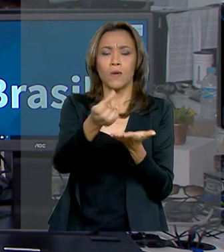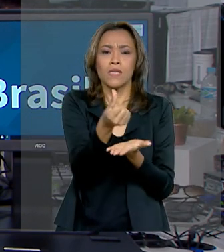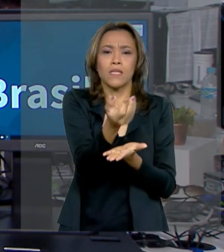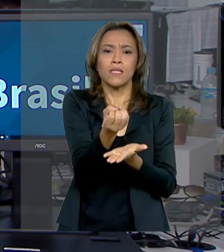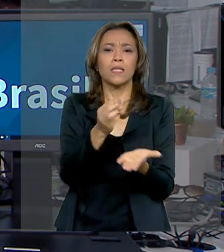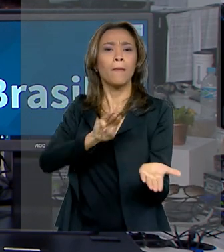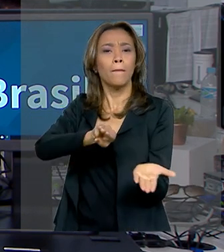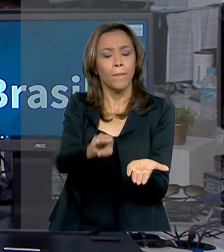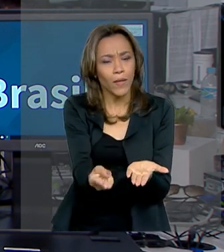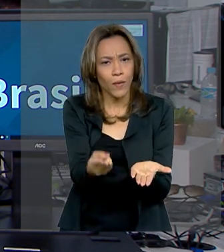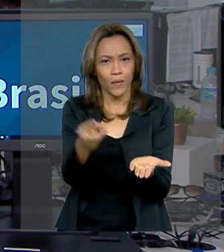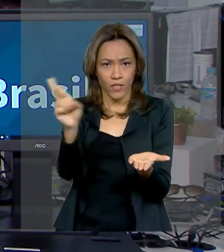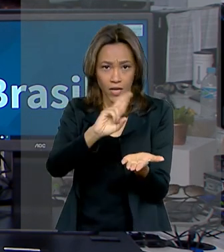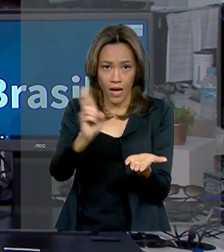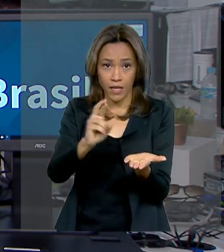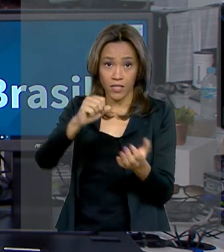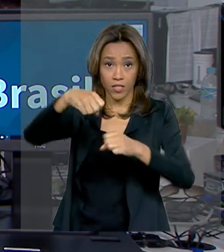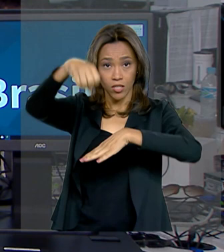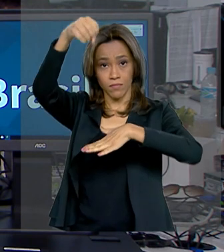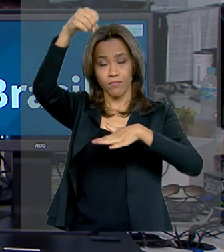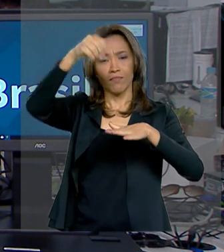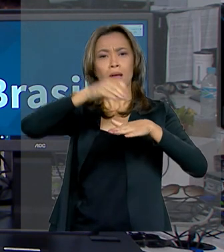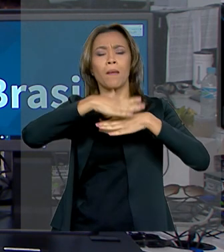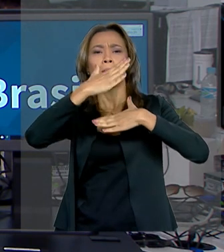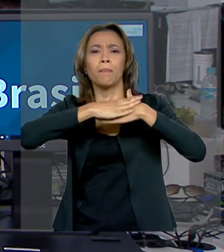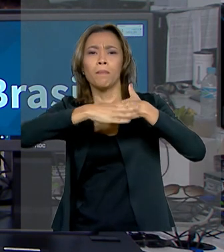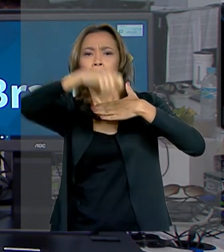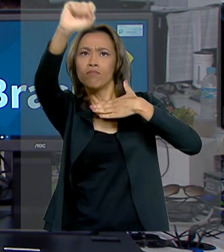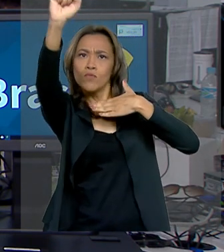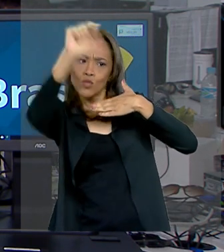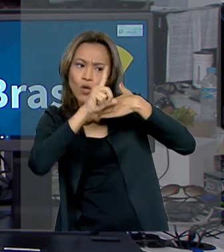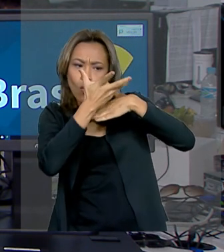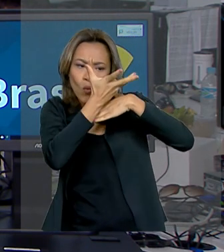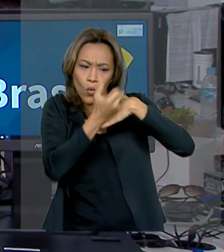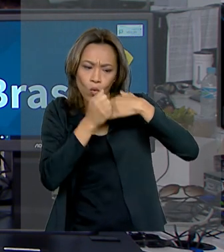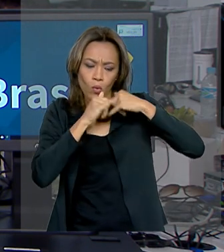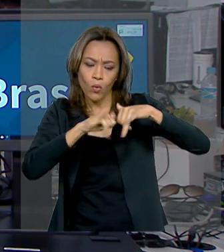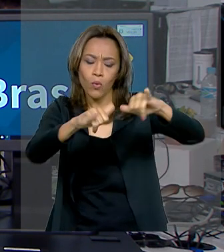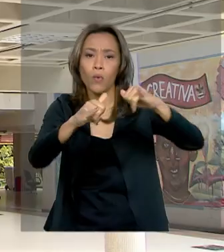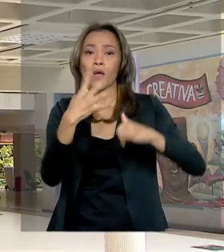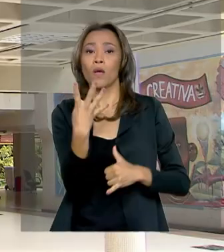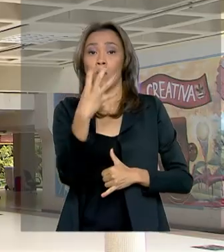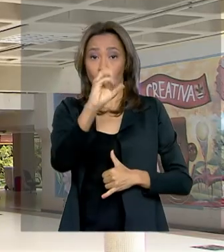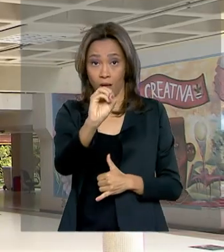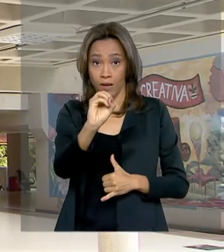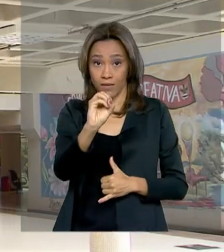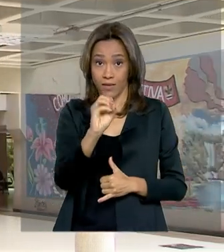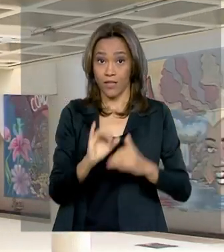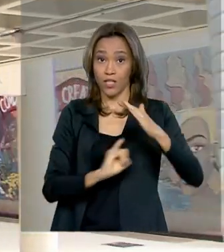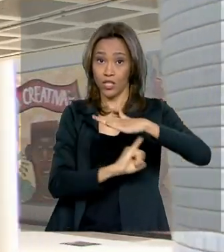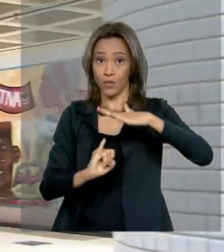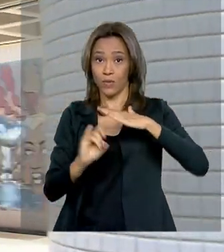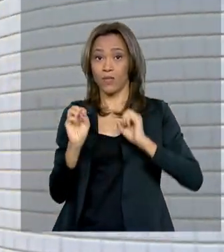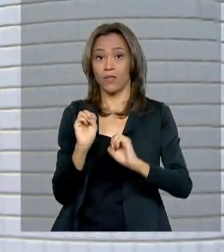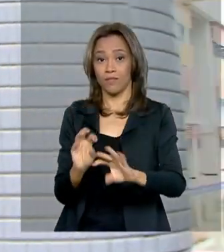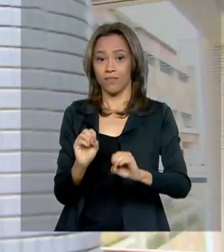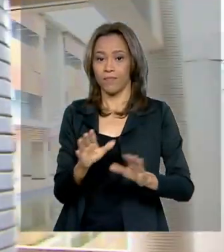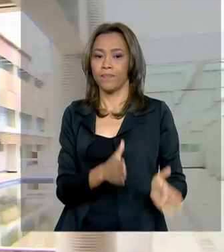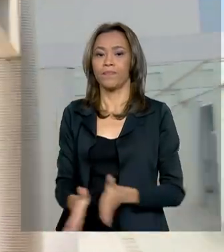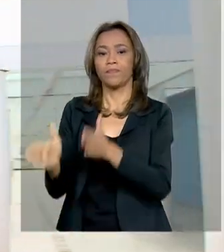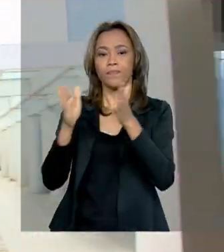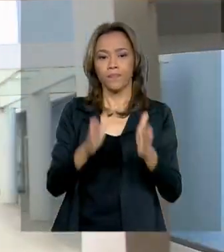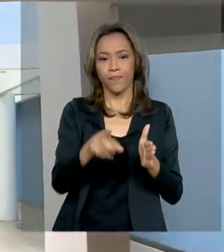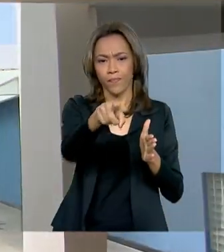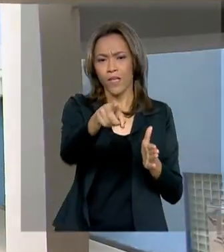reais na instalação de painéis solares em 40 instituições de ensino. São 11 unidades do